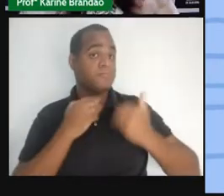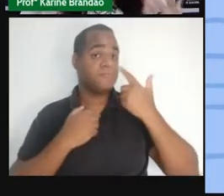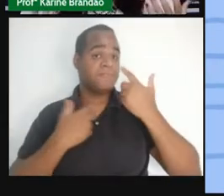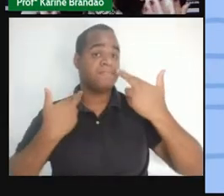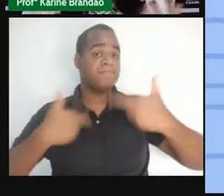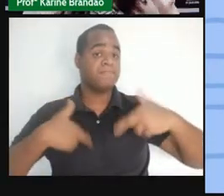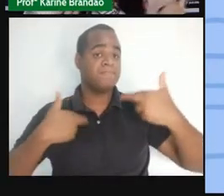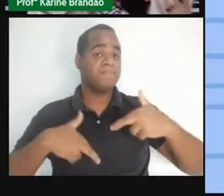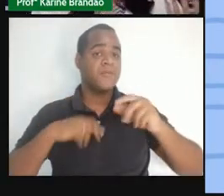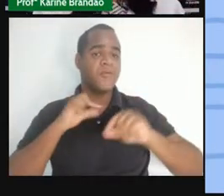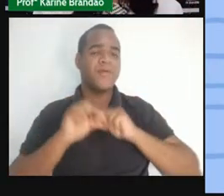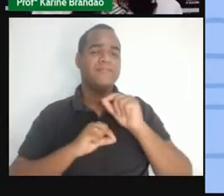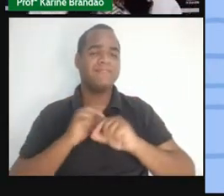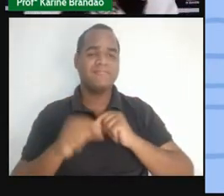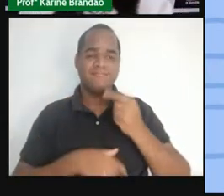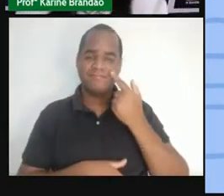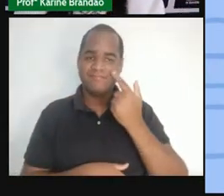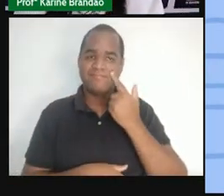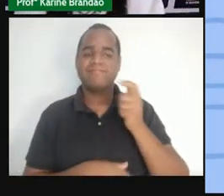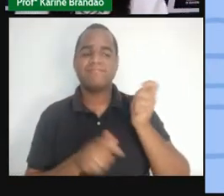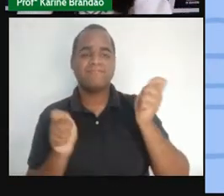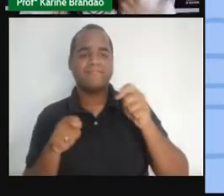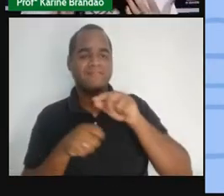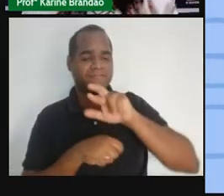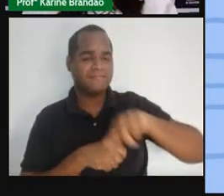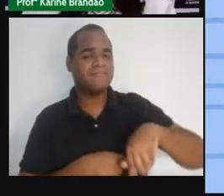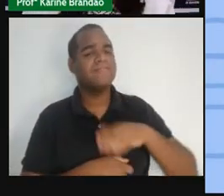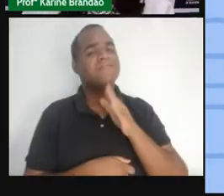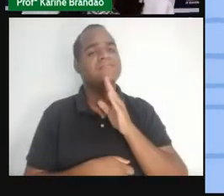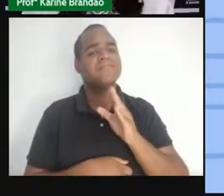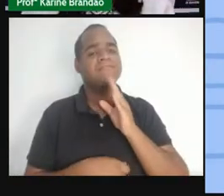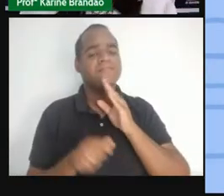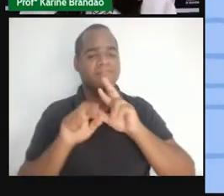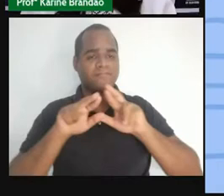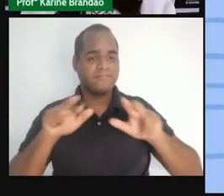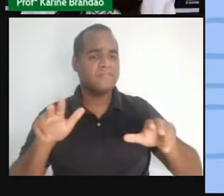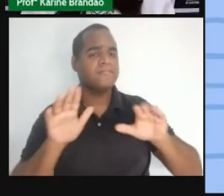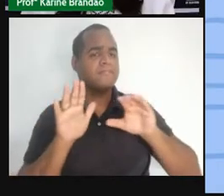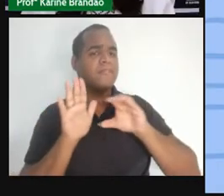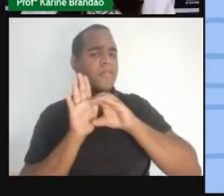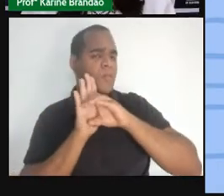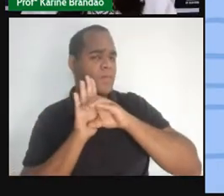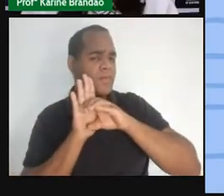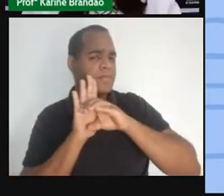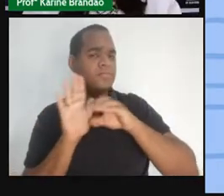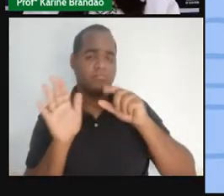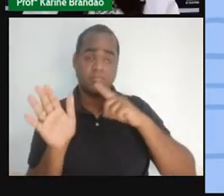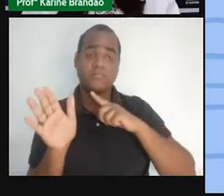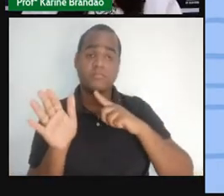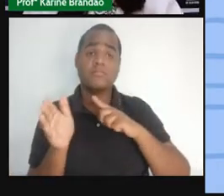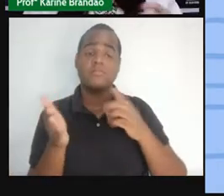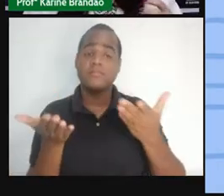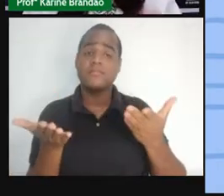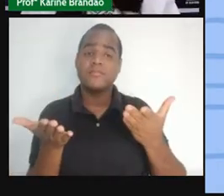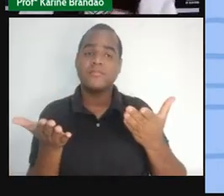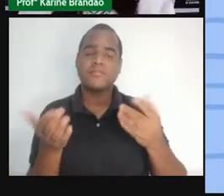né? Revisitando esses conhecimentos, esses conteúdos que nós fomos, né?